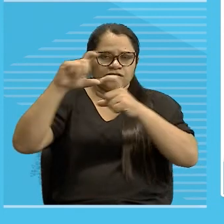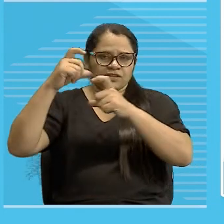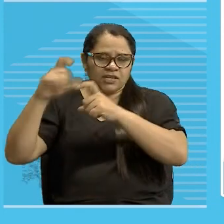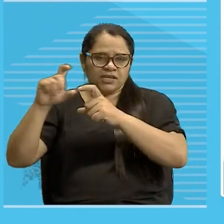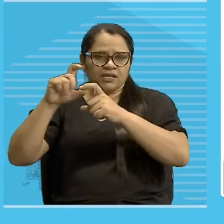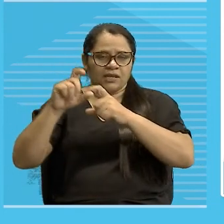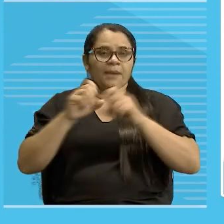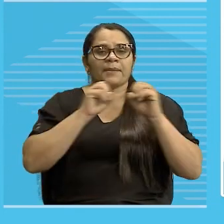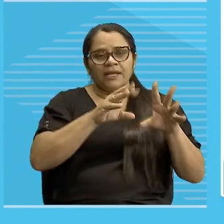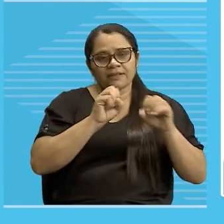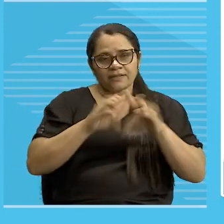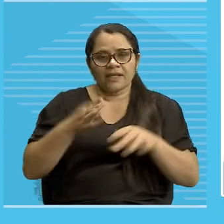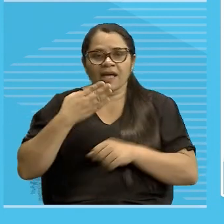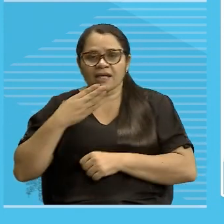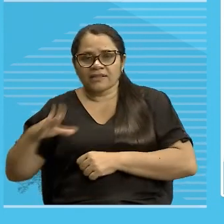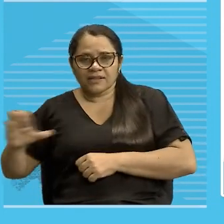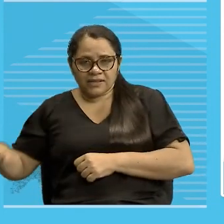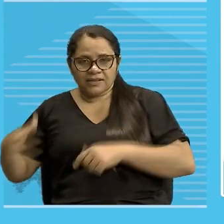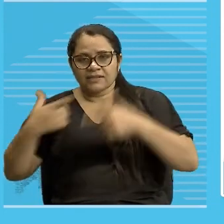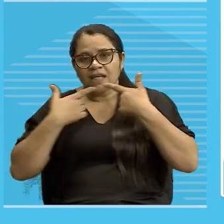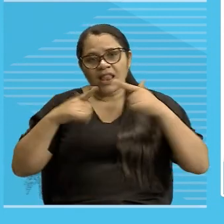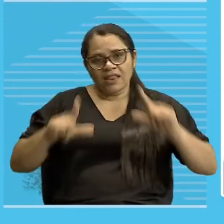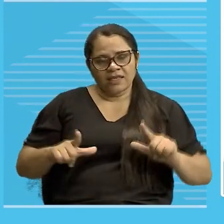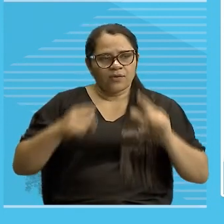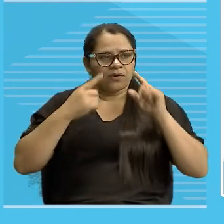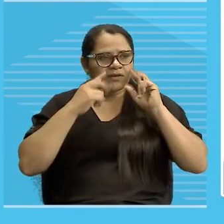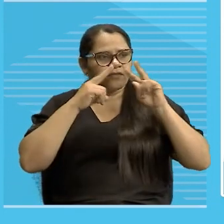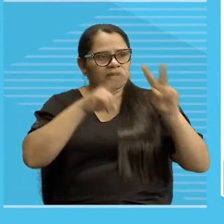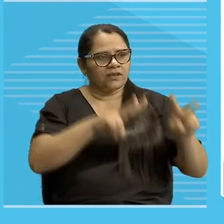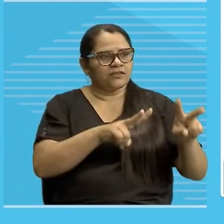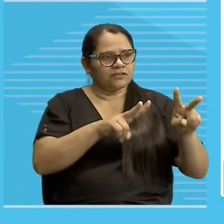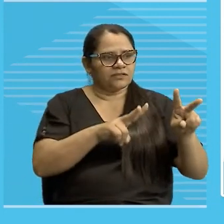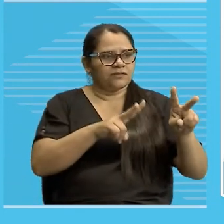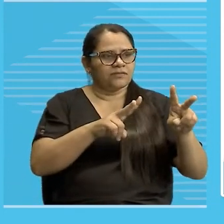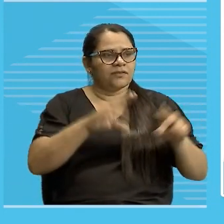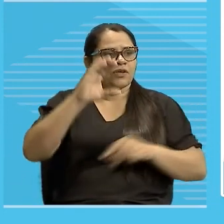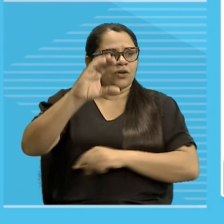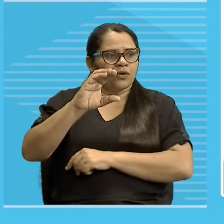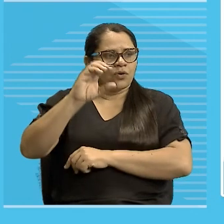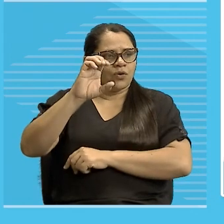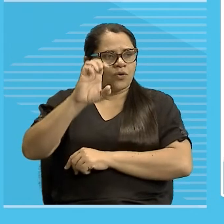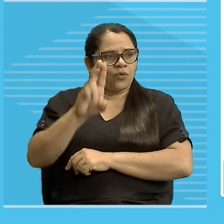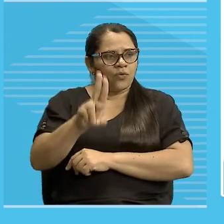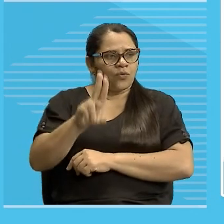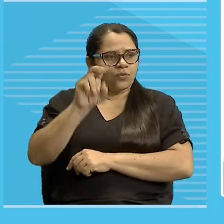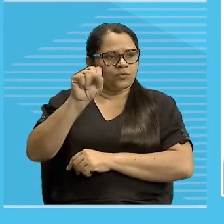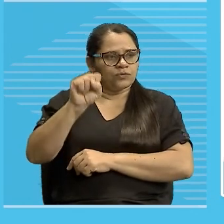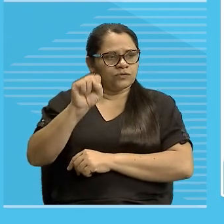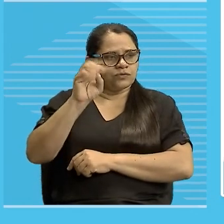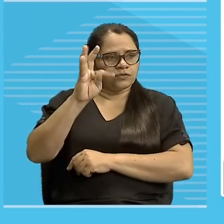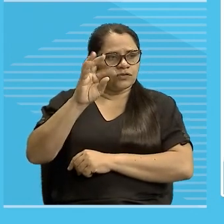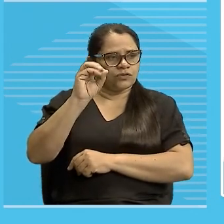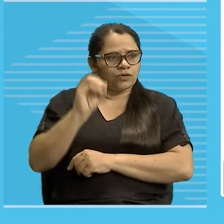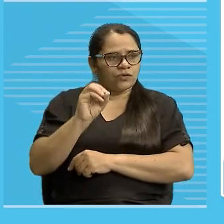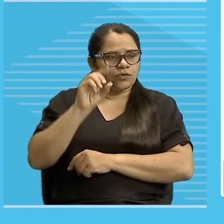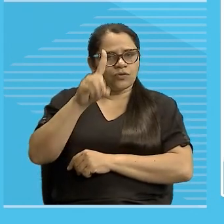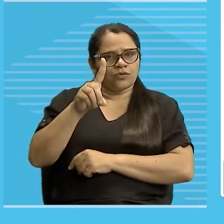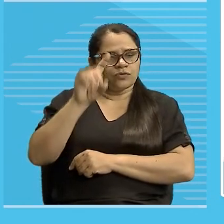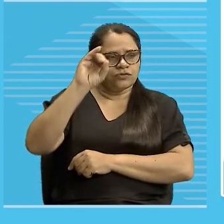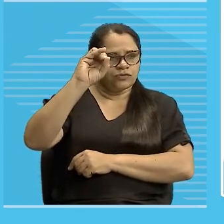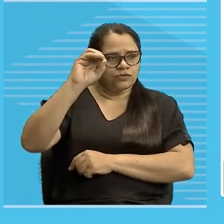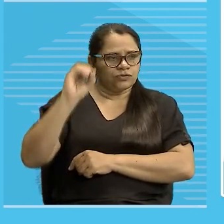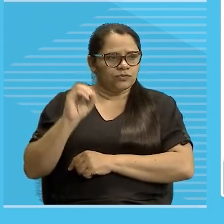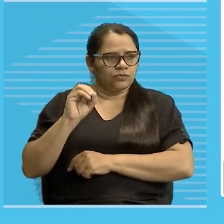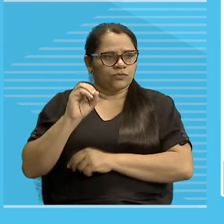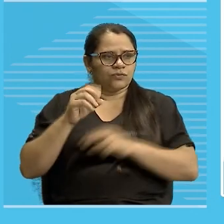sintáticas, enfim, custódio, é o nome dele, tá, e a seção são, tirinhas didáticas, vocês com